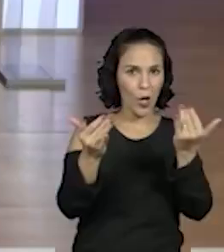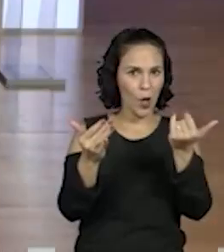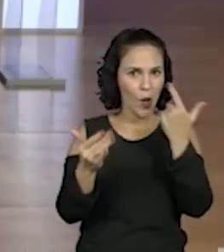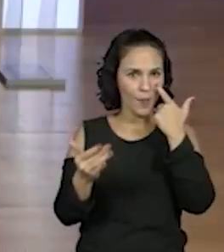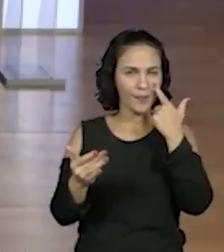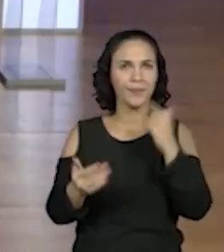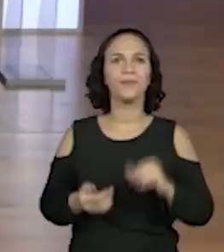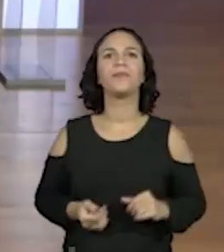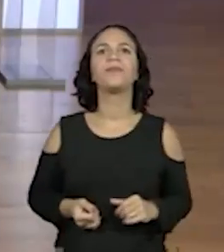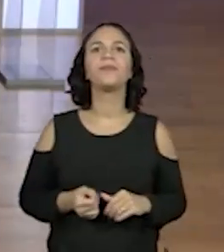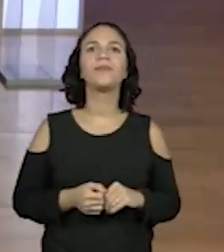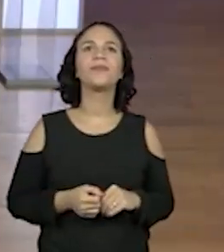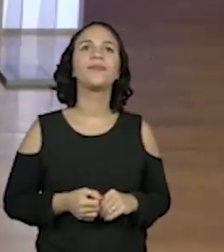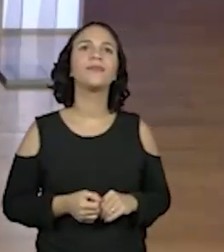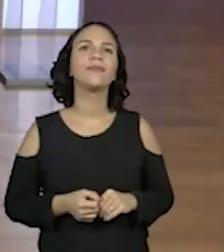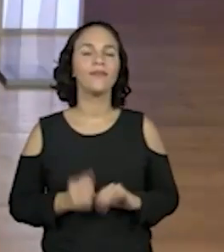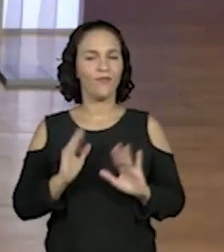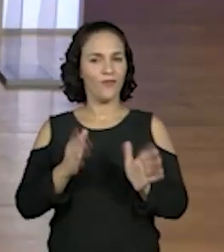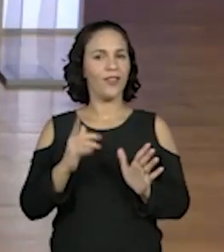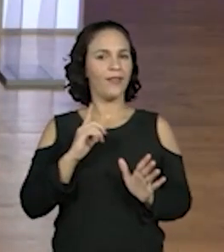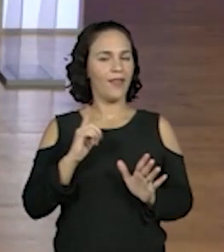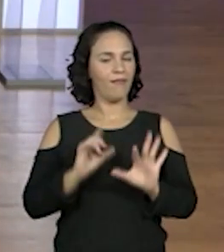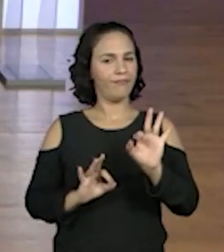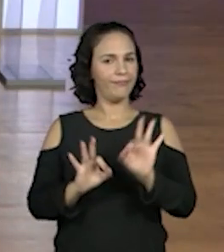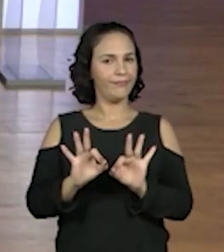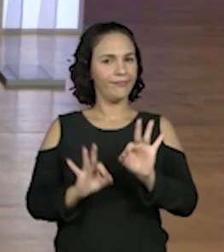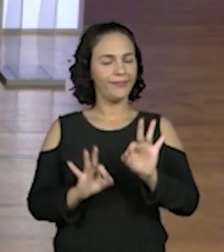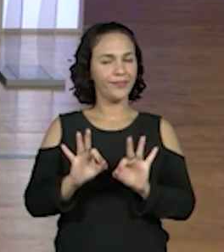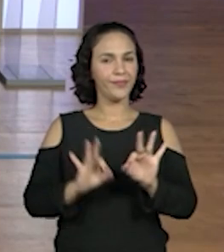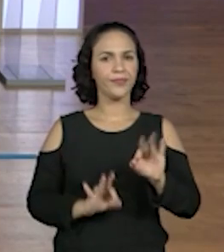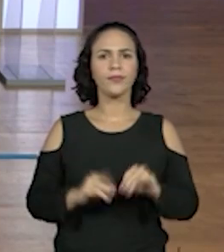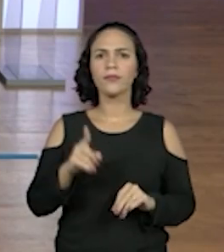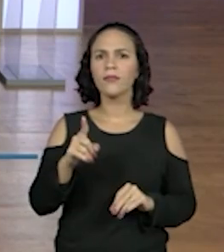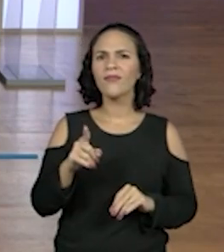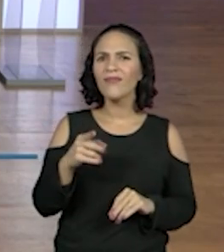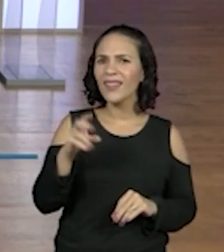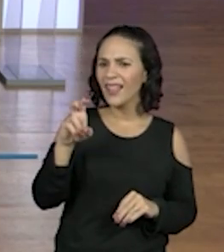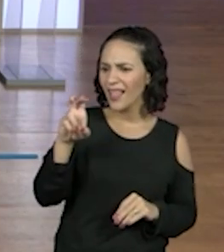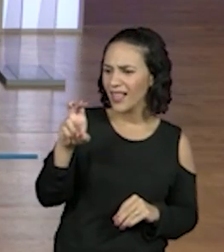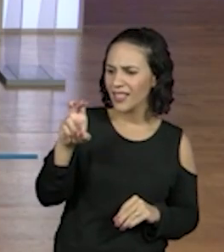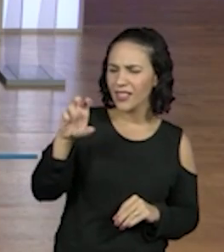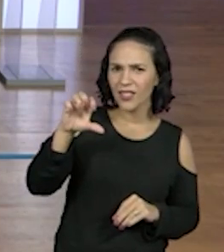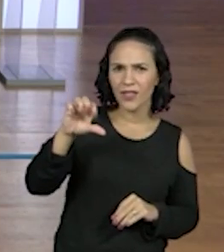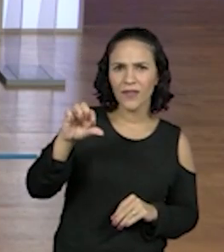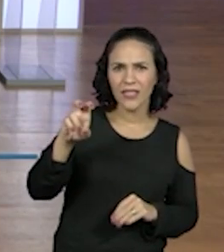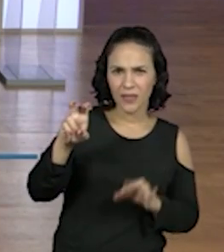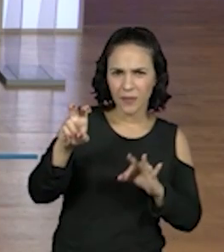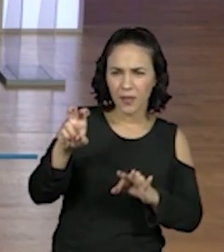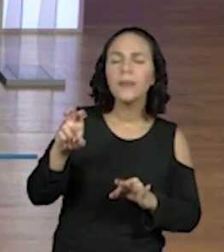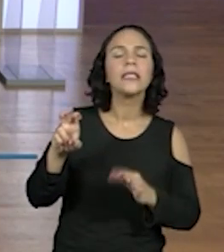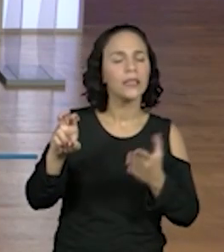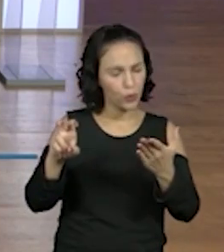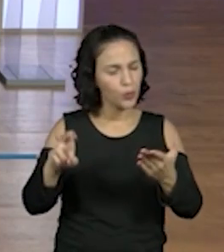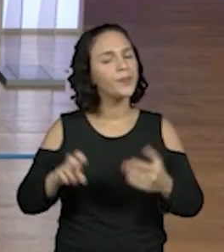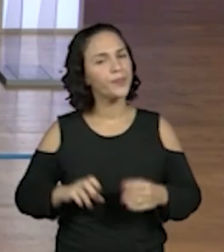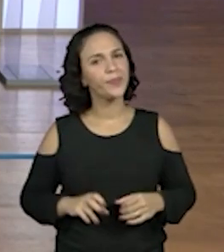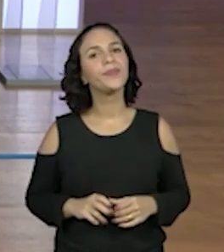com as nossas fichinhas. A gente já vai aí. Então, a numeração 595, é isso, Prô? Isso,